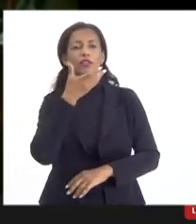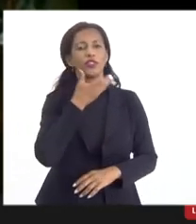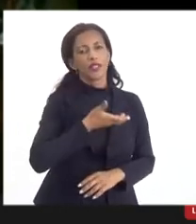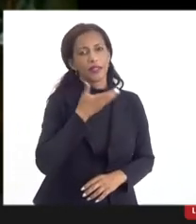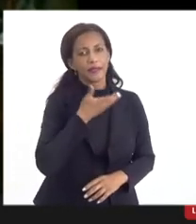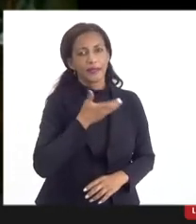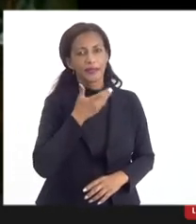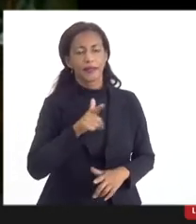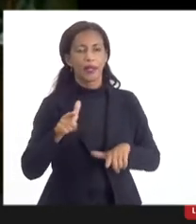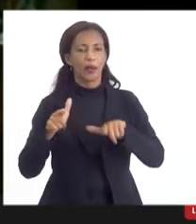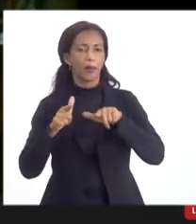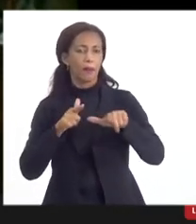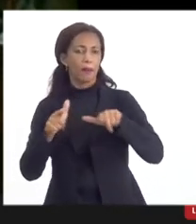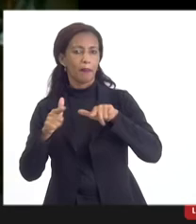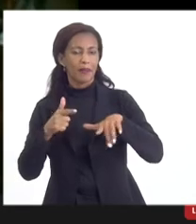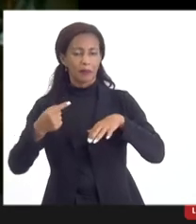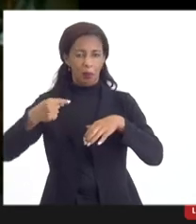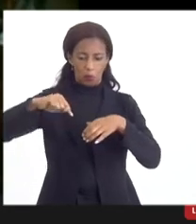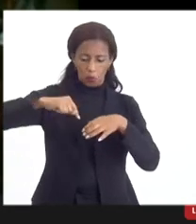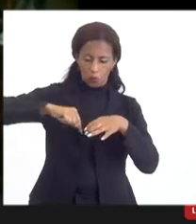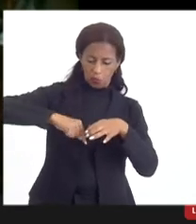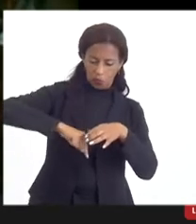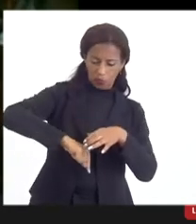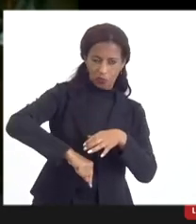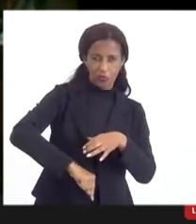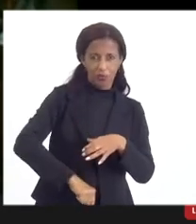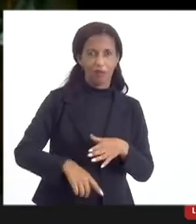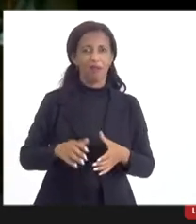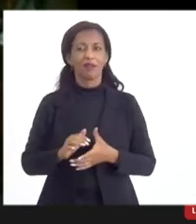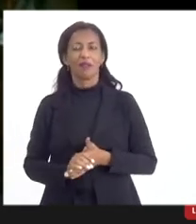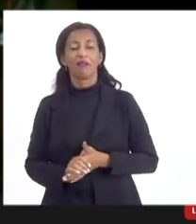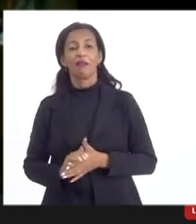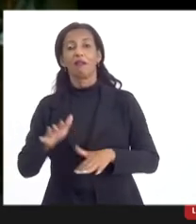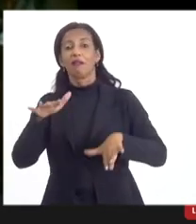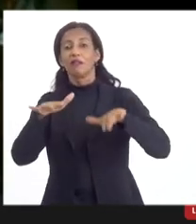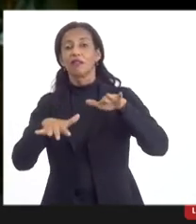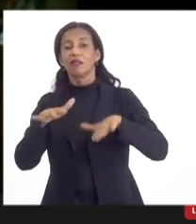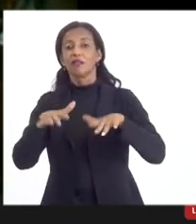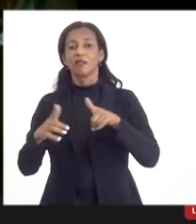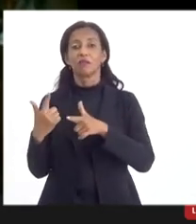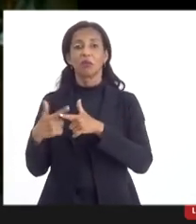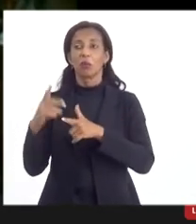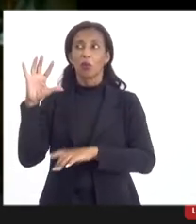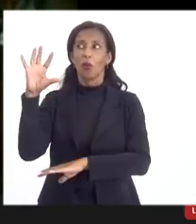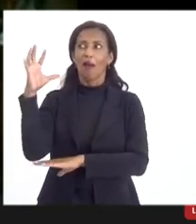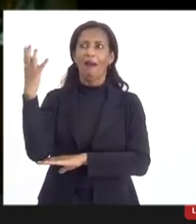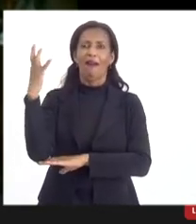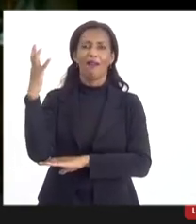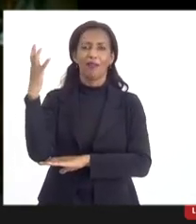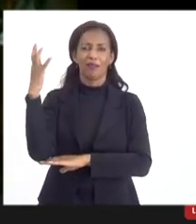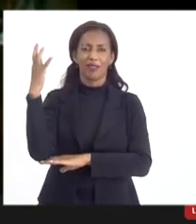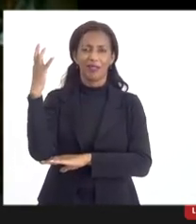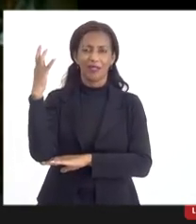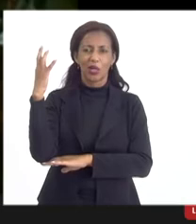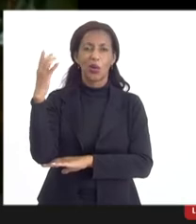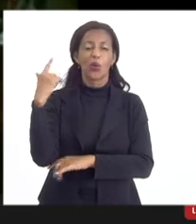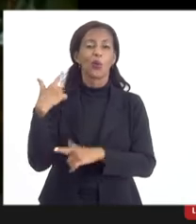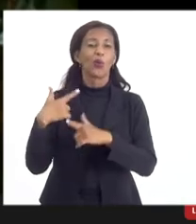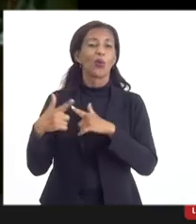2 mil metros de profundidade de lâmina d'água, às vezes, o problema não era árvore de Natal. O problema era